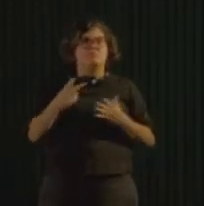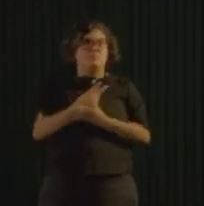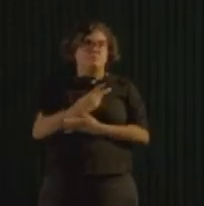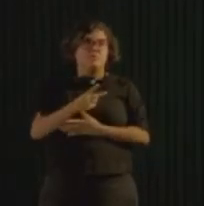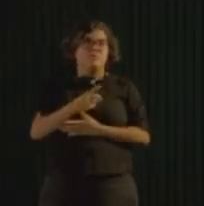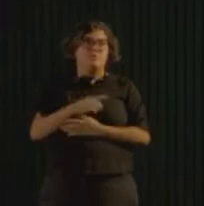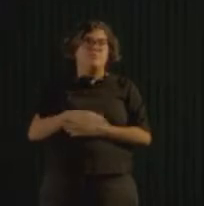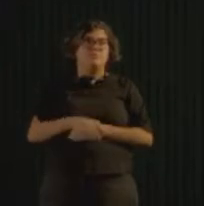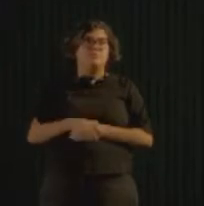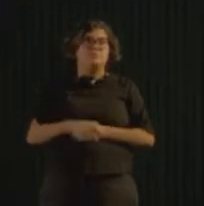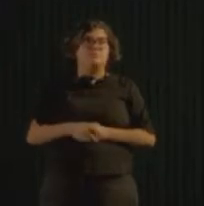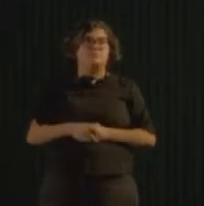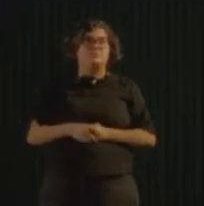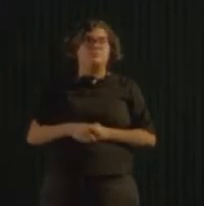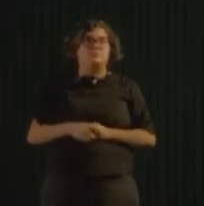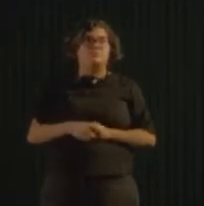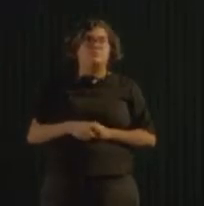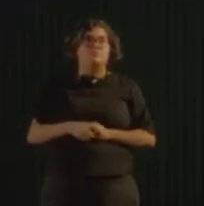Recife.